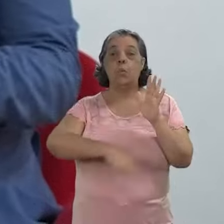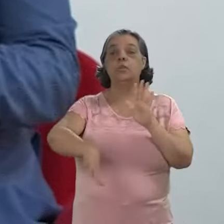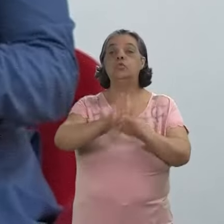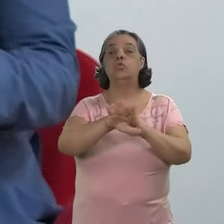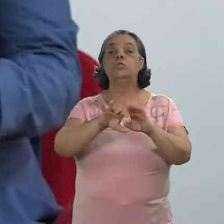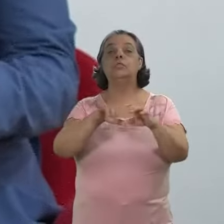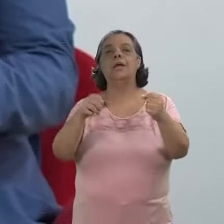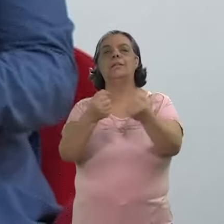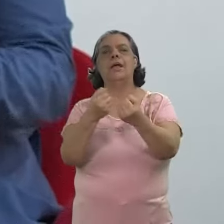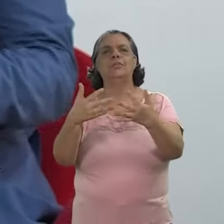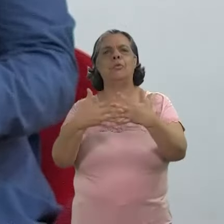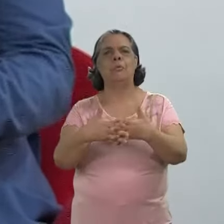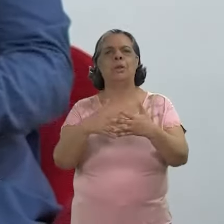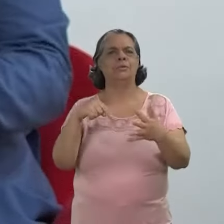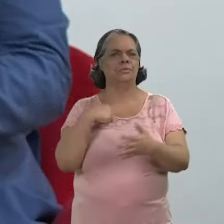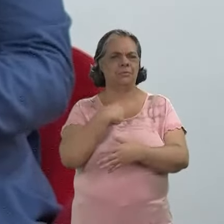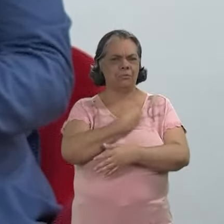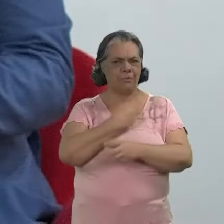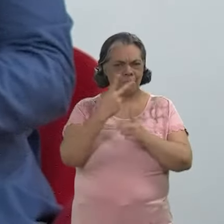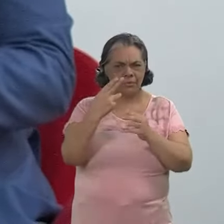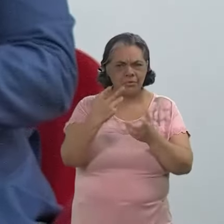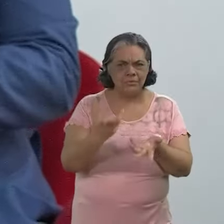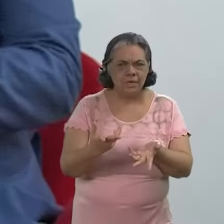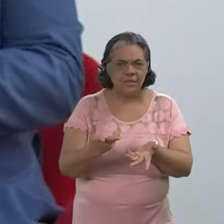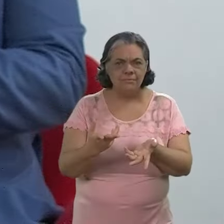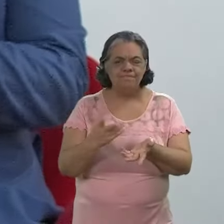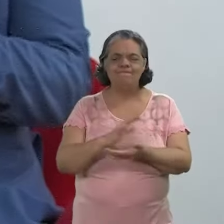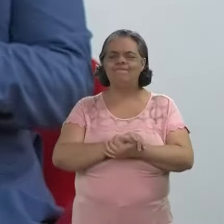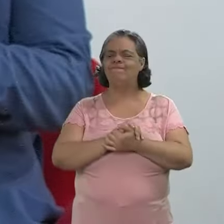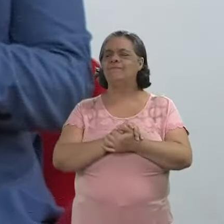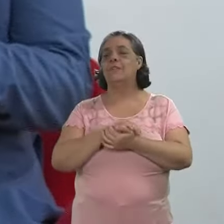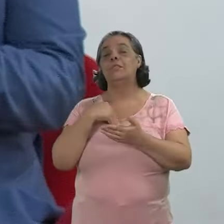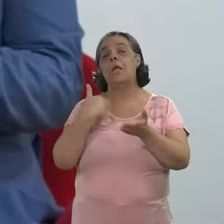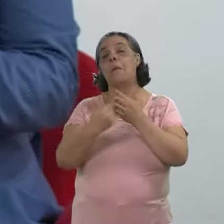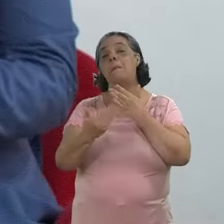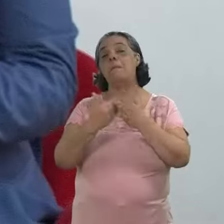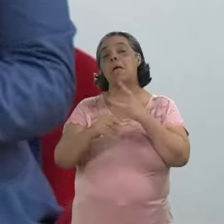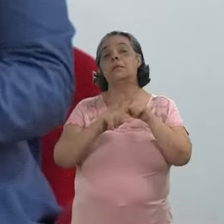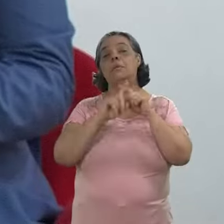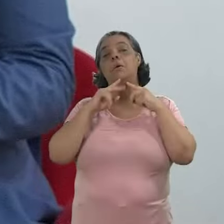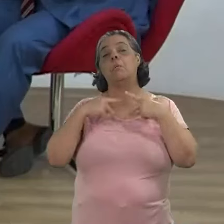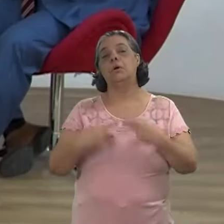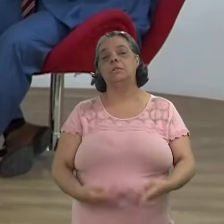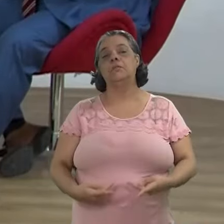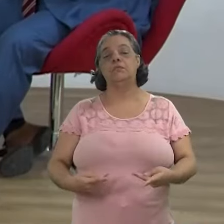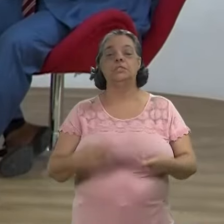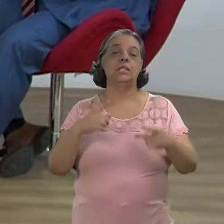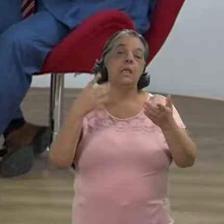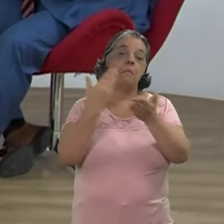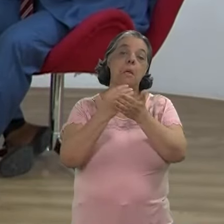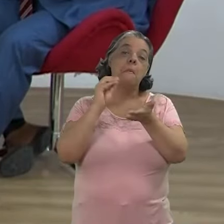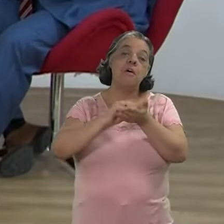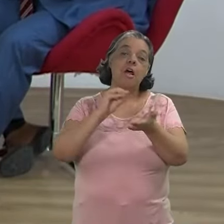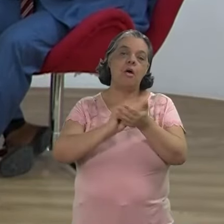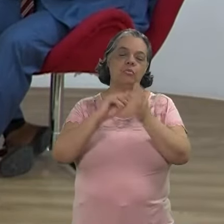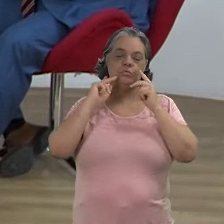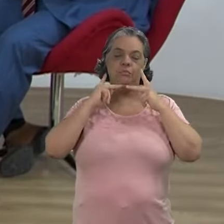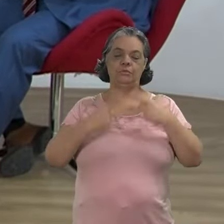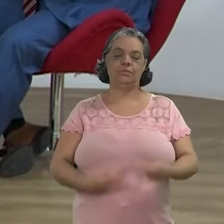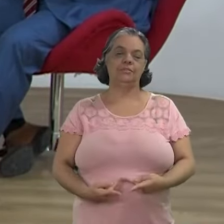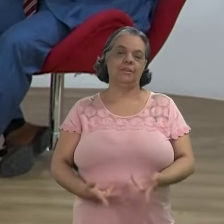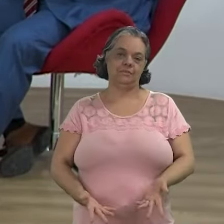civilização de uma sociedade complexa como a nossa você perde um pouco da nossa humanidade a gente se desumaniza